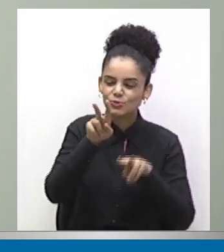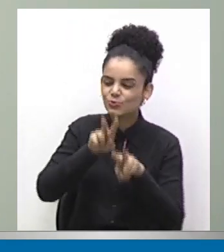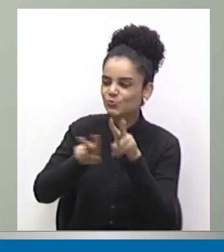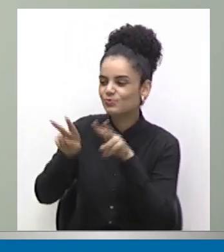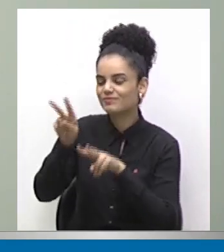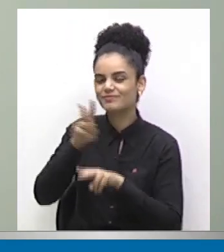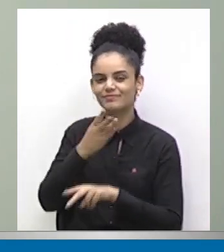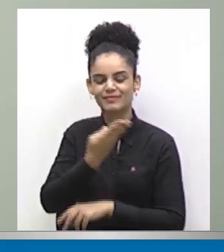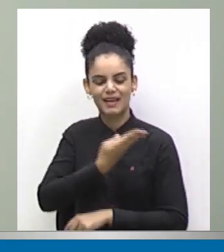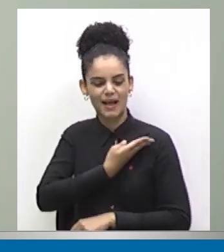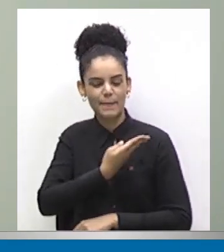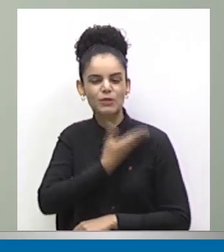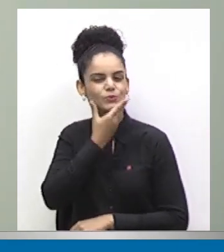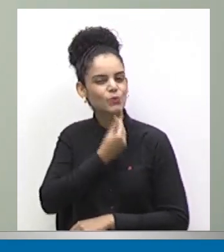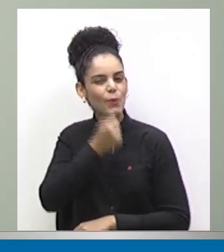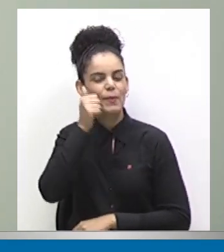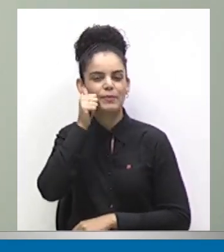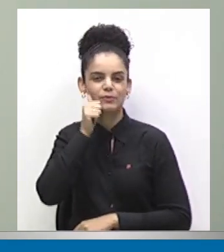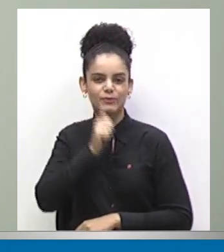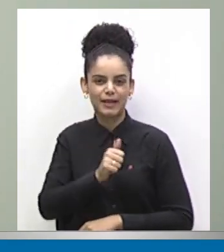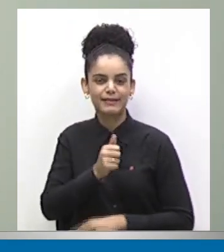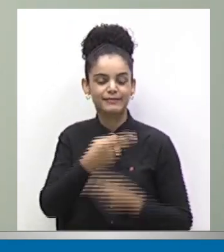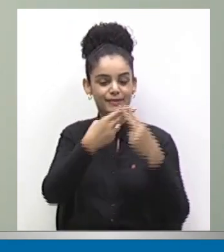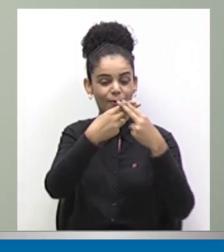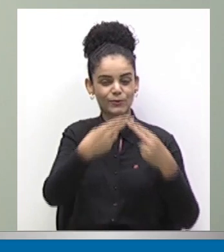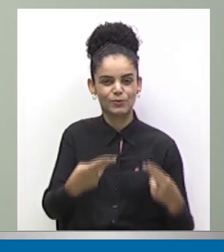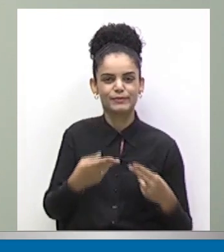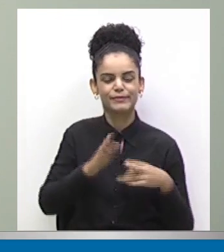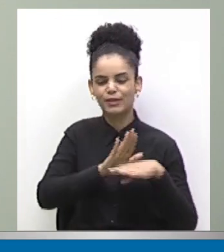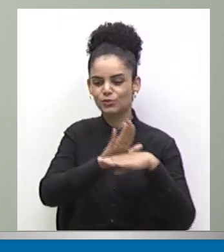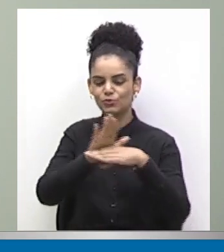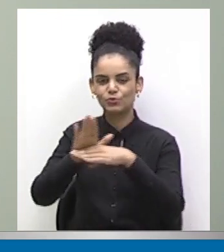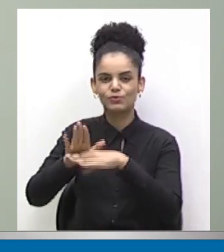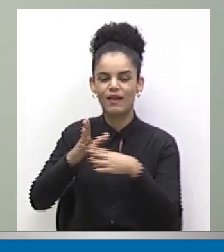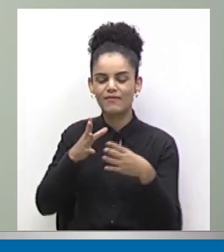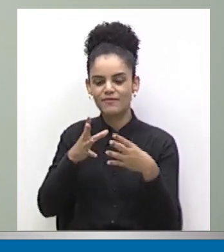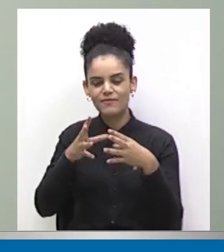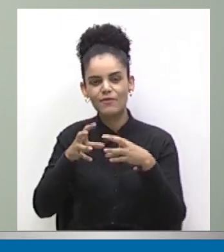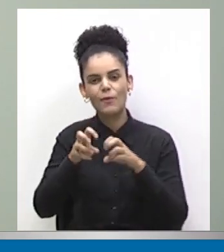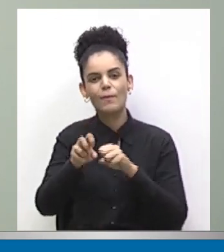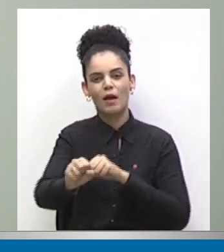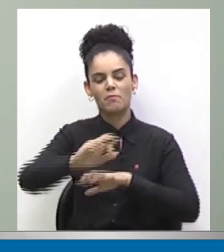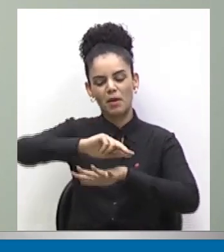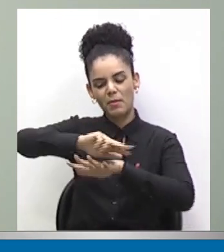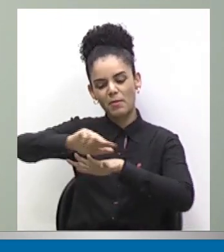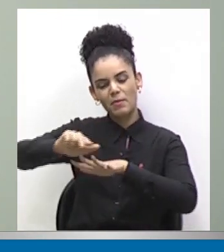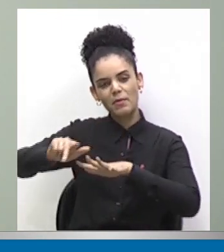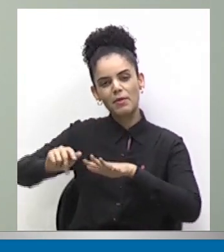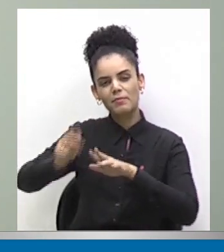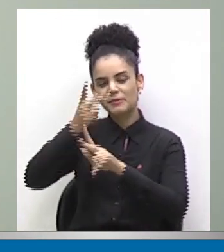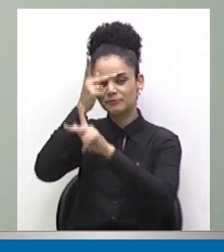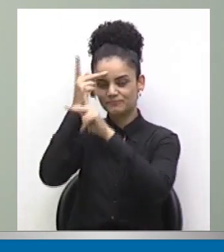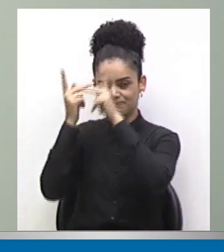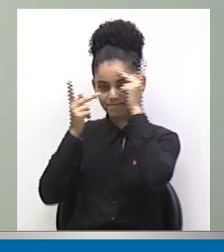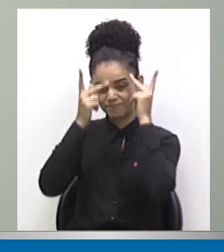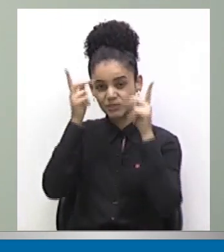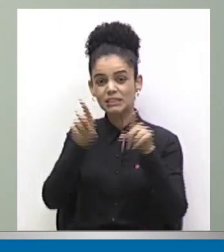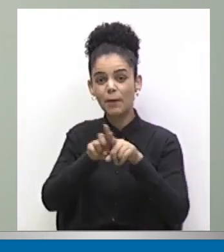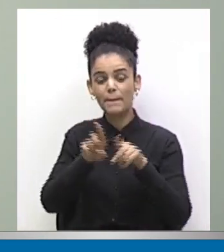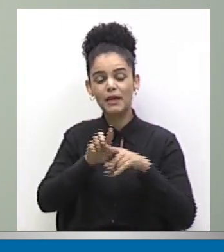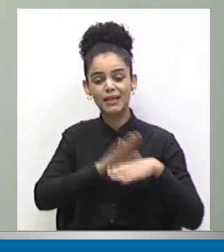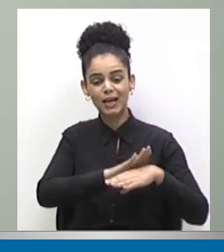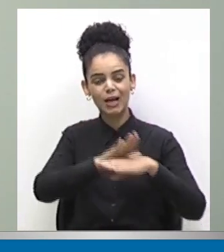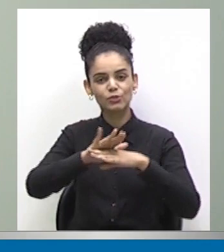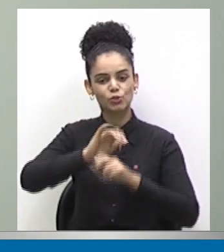nossa Unimontes, que ajudou a formar tanta gente e que ajudou a mudar a vida das pessoas. Uma pessoa, um rapaz